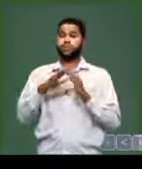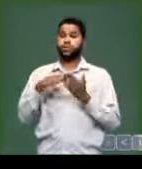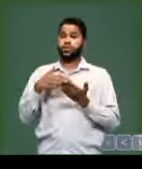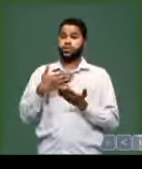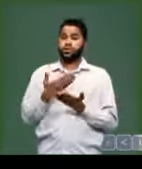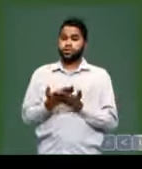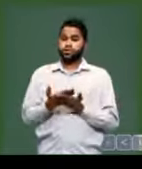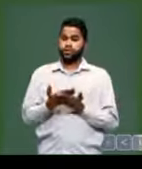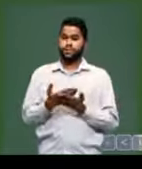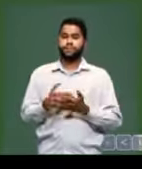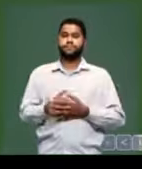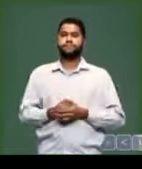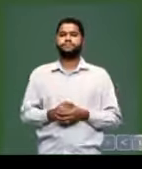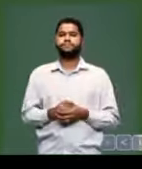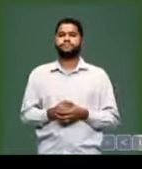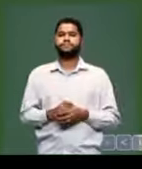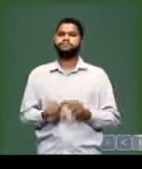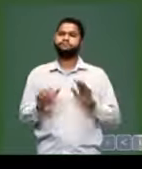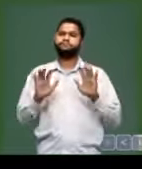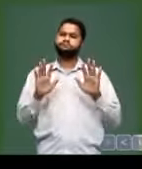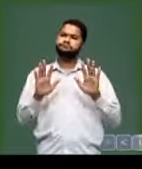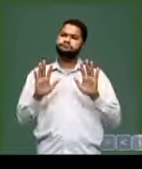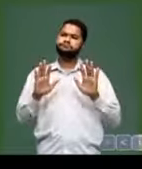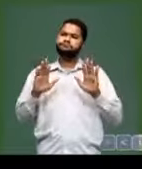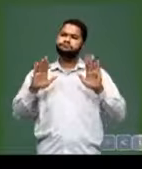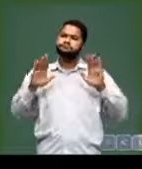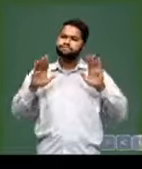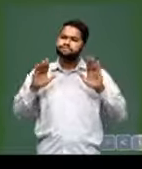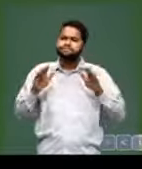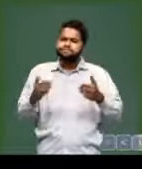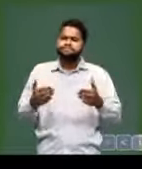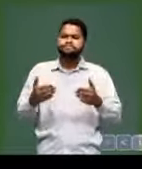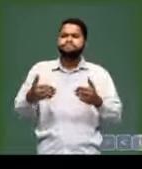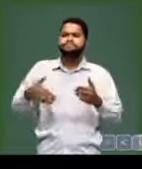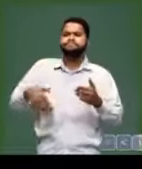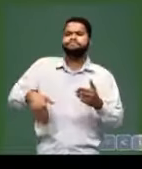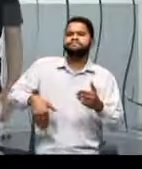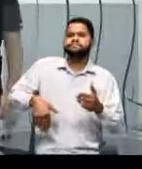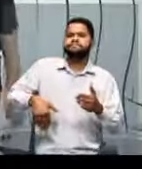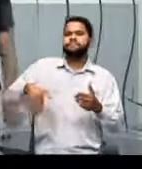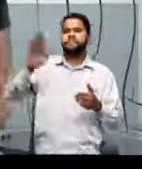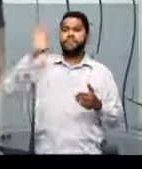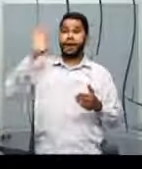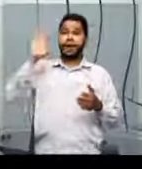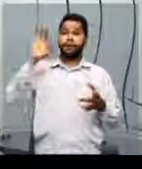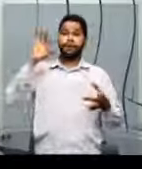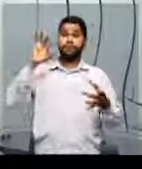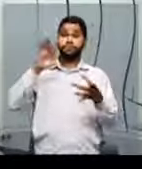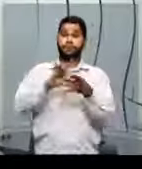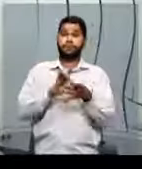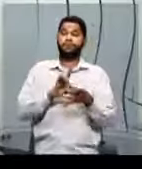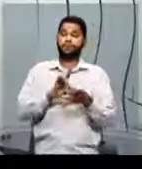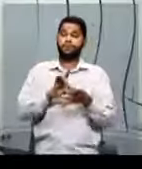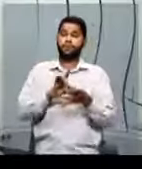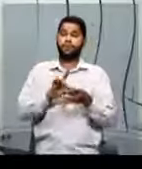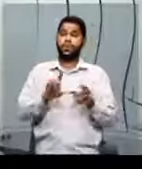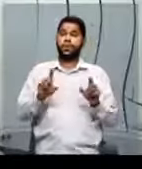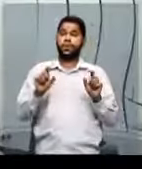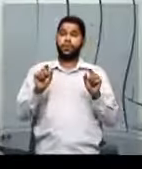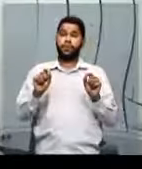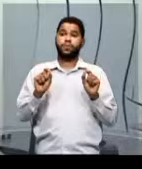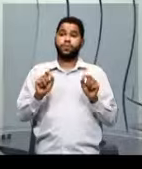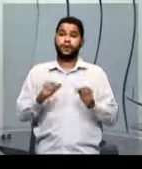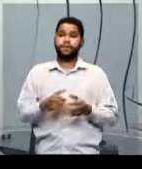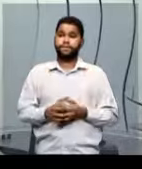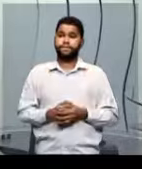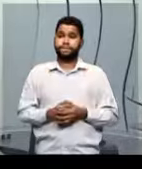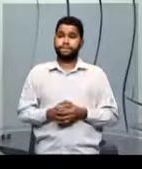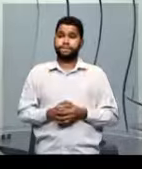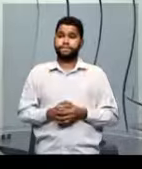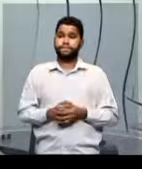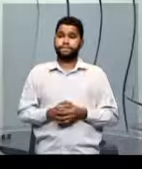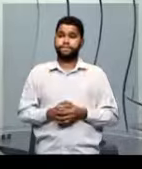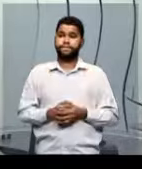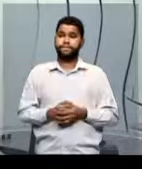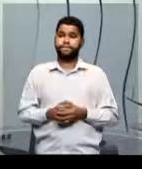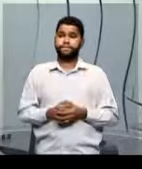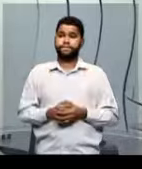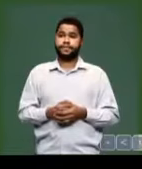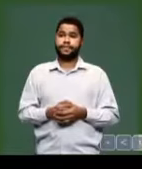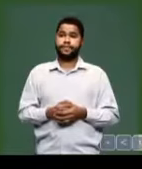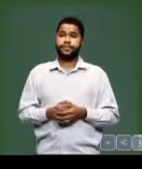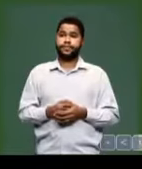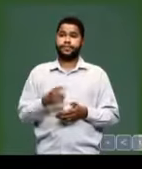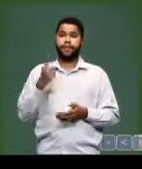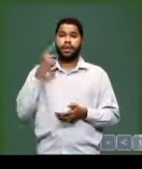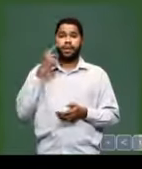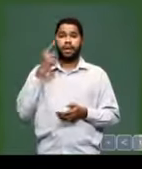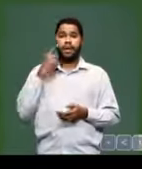Mas, mais especificamente, relacionado a quê? A evasão.